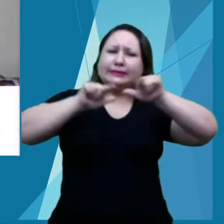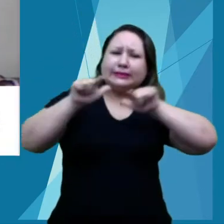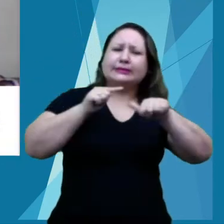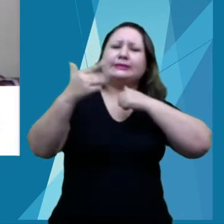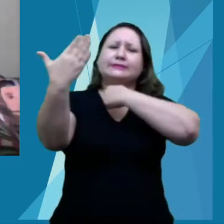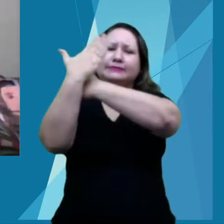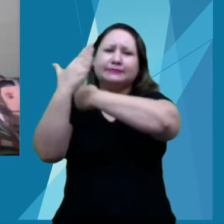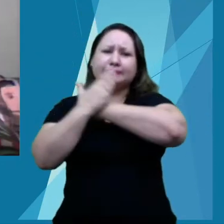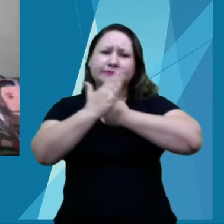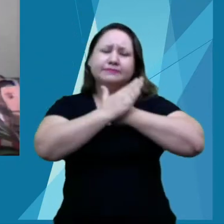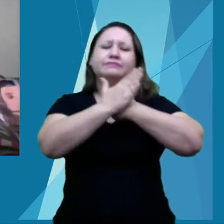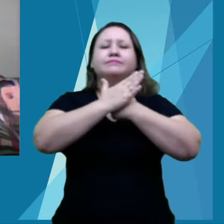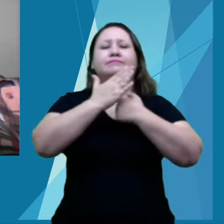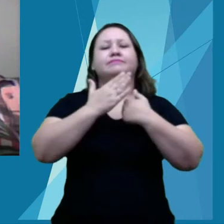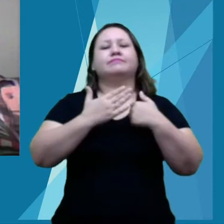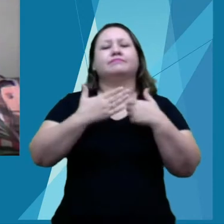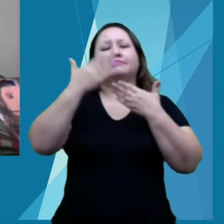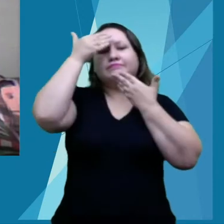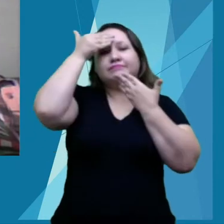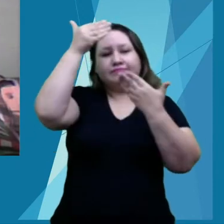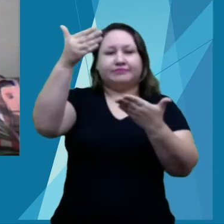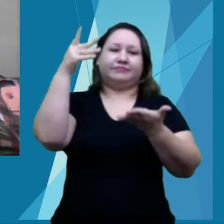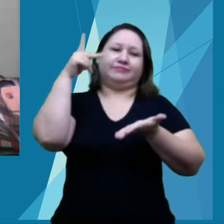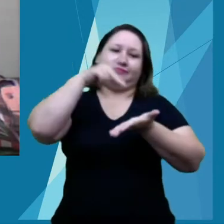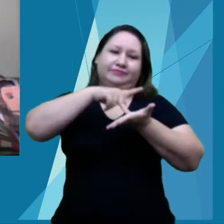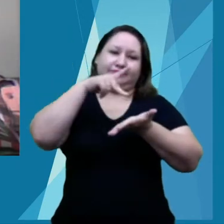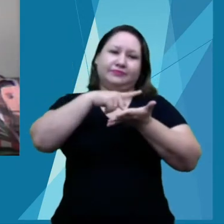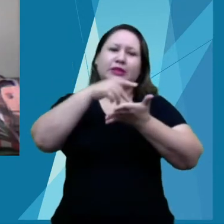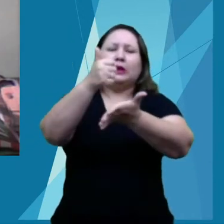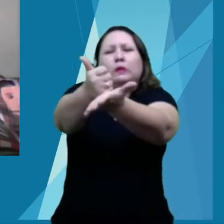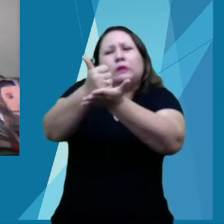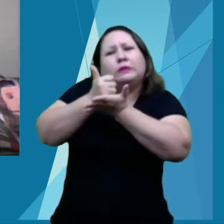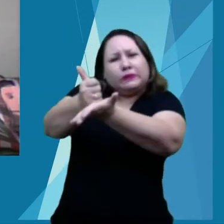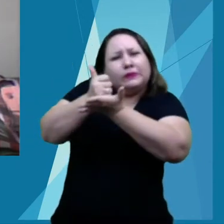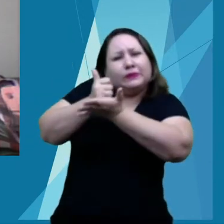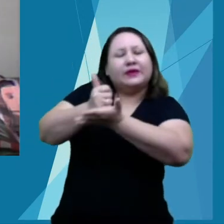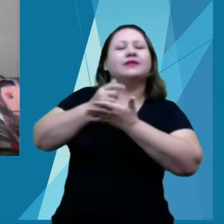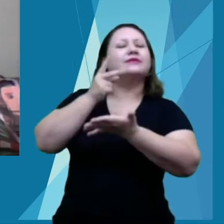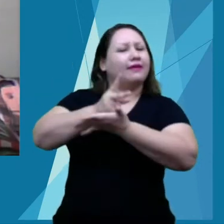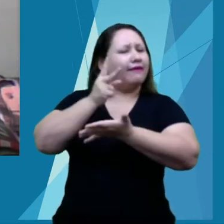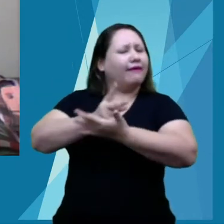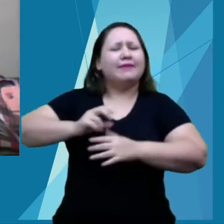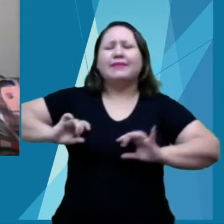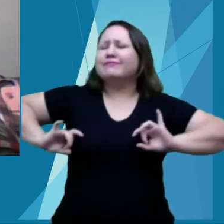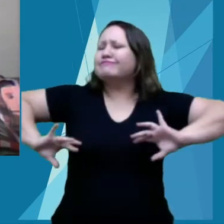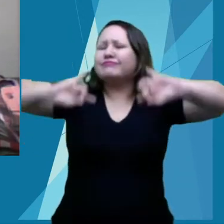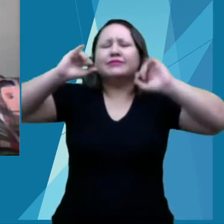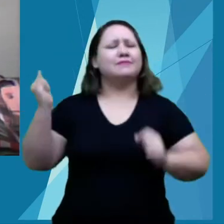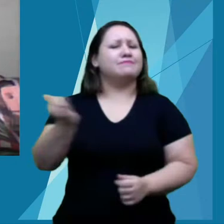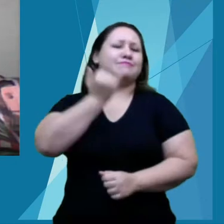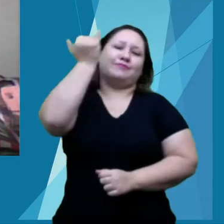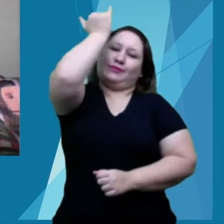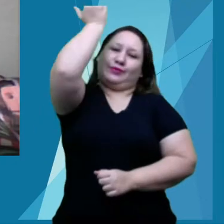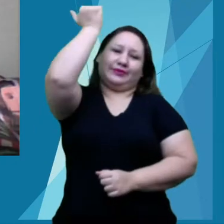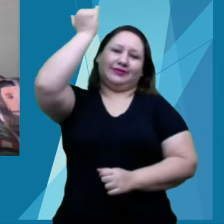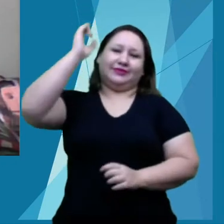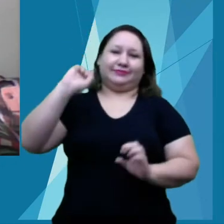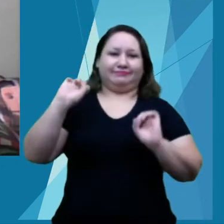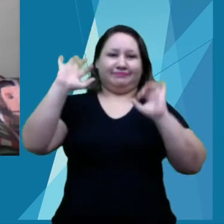a Gillen, por terem nos ajudado naquele apoio de bastidores que é fundamental para que tudo ocorra bem.